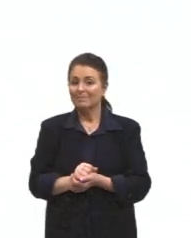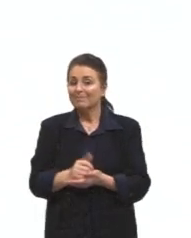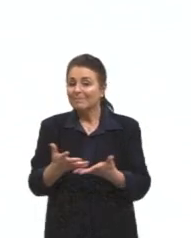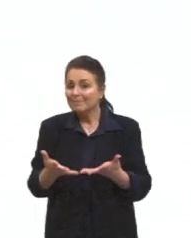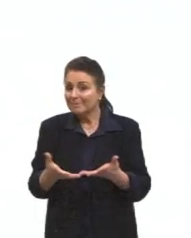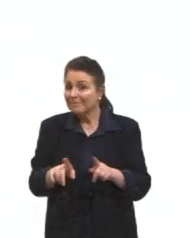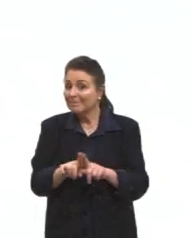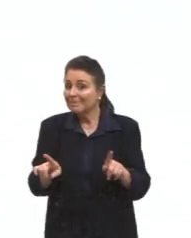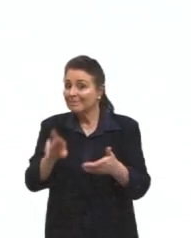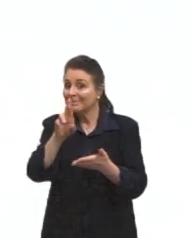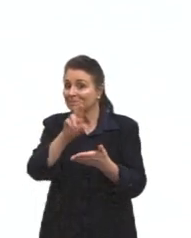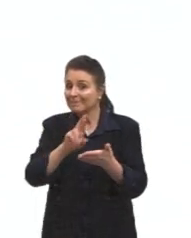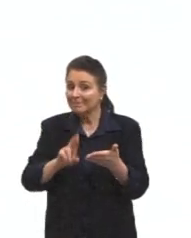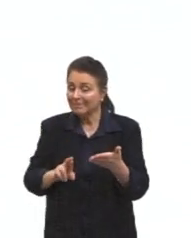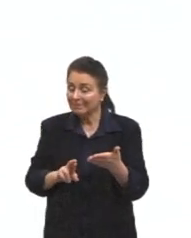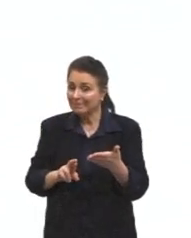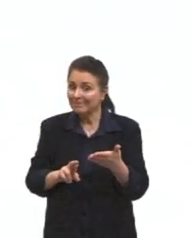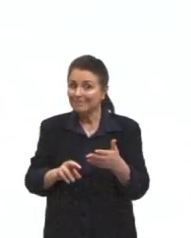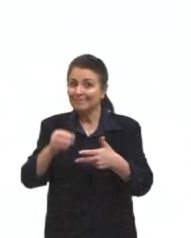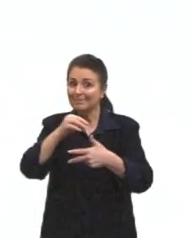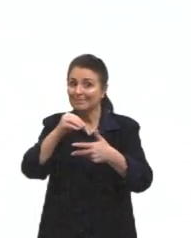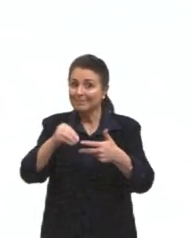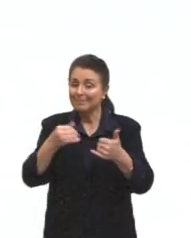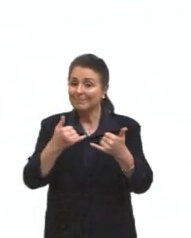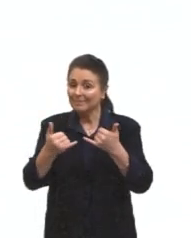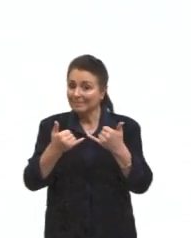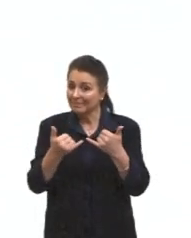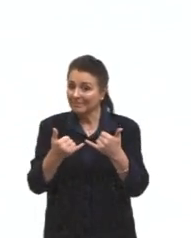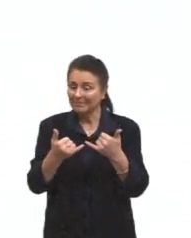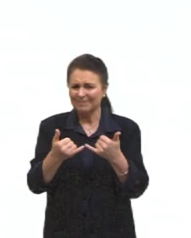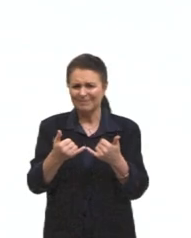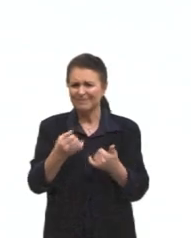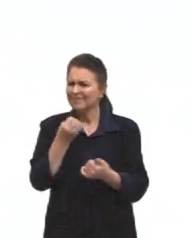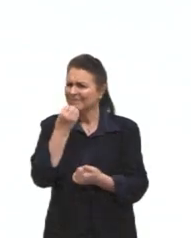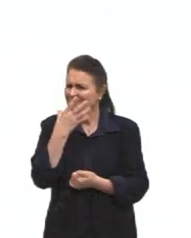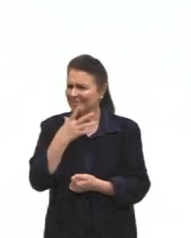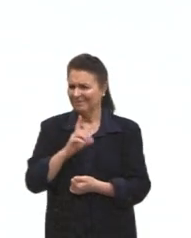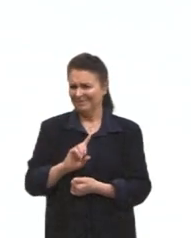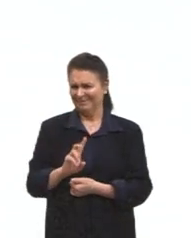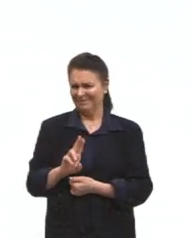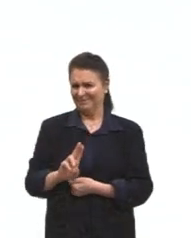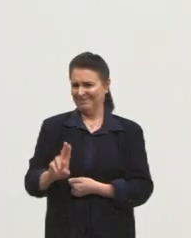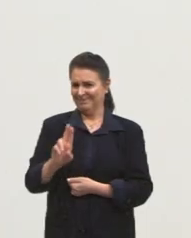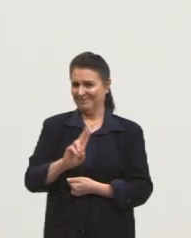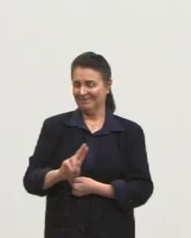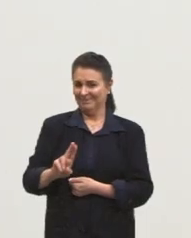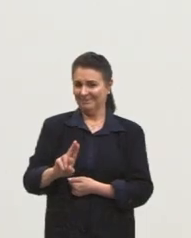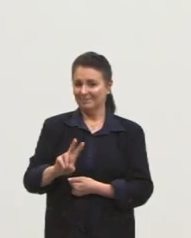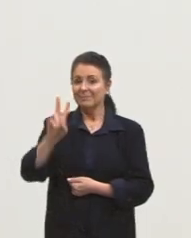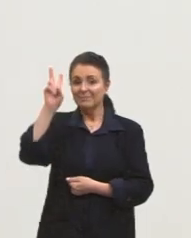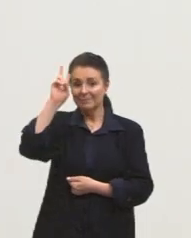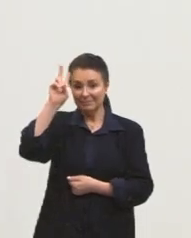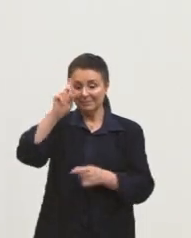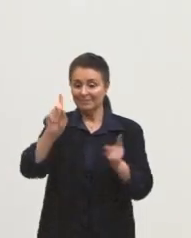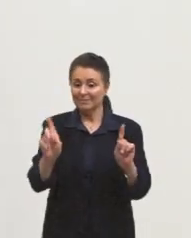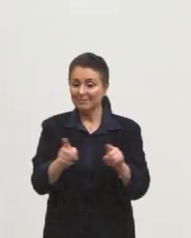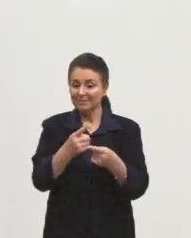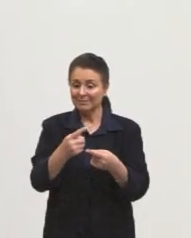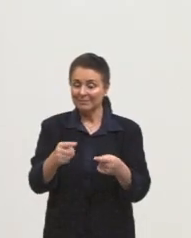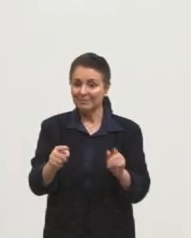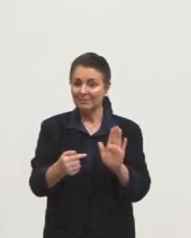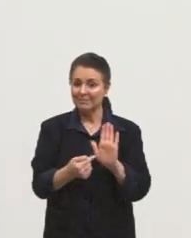nas redações de grande porte, como a do Enem, por exemplo. Por que que não é muito bem visto, prof? Isso daí me lembra da música que tu apresentou no início da tua aula,